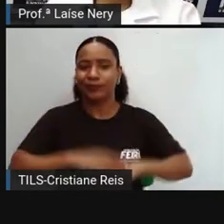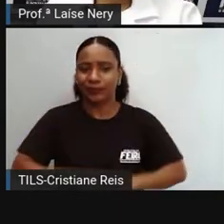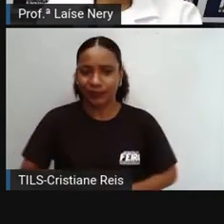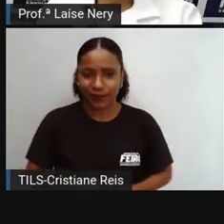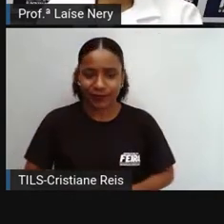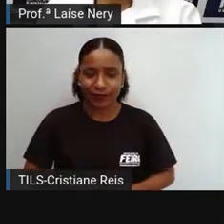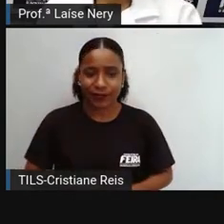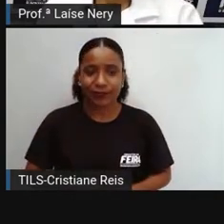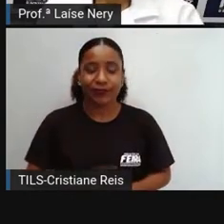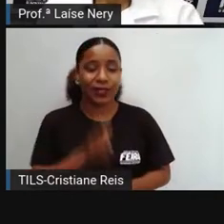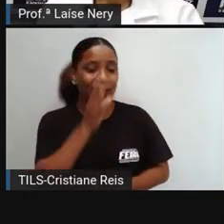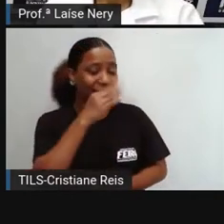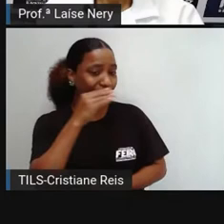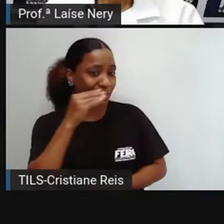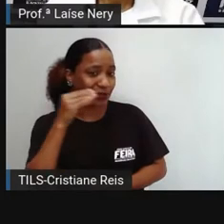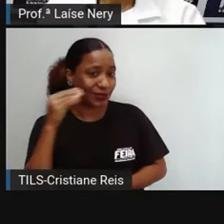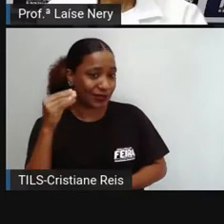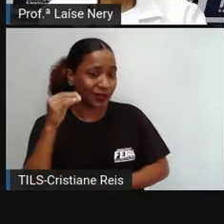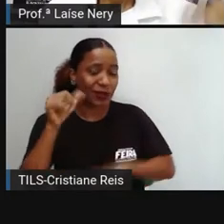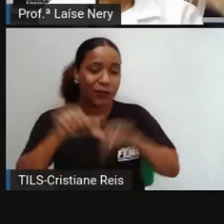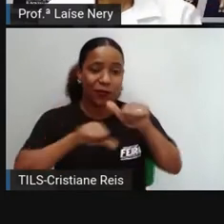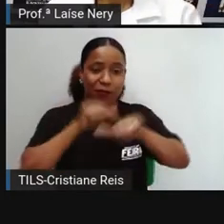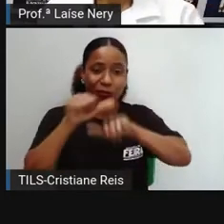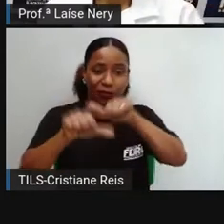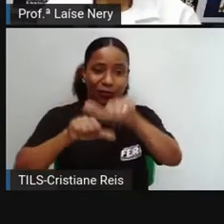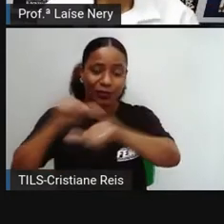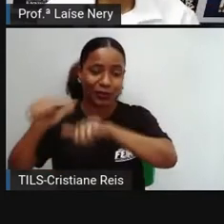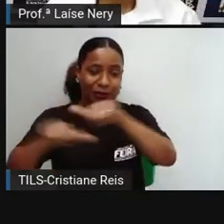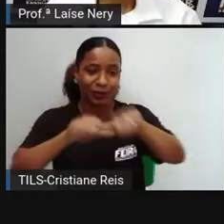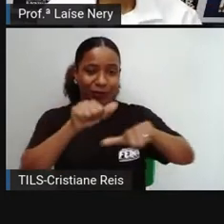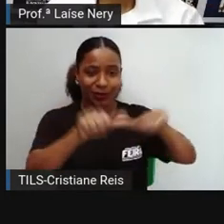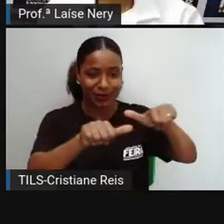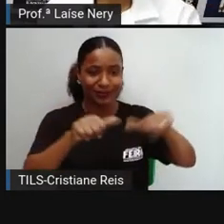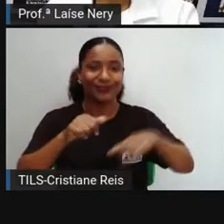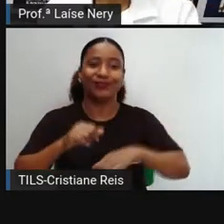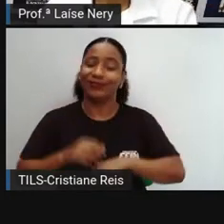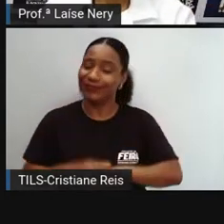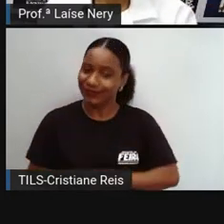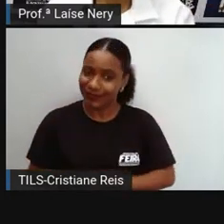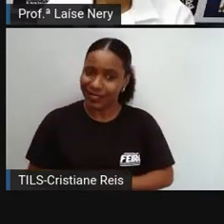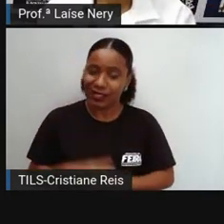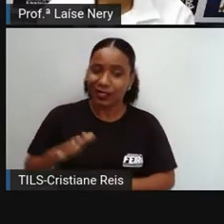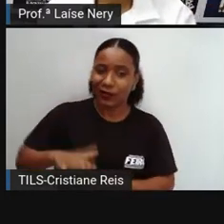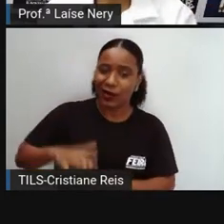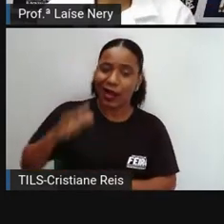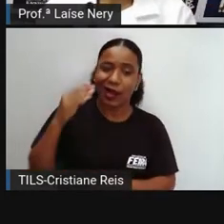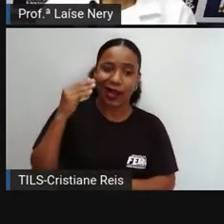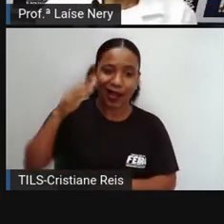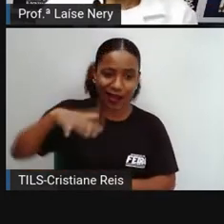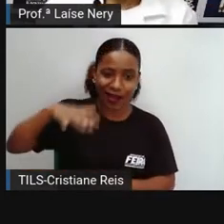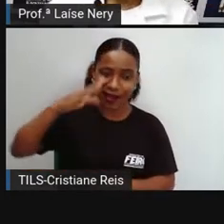da adolescência já não são mais uma preocupação nessa idade.